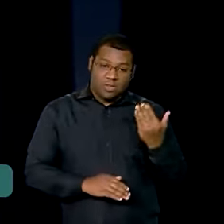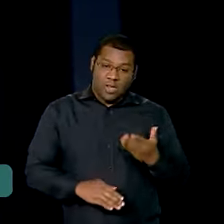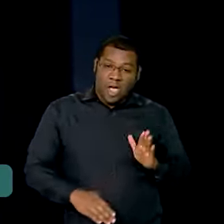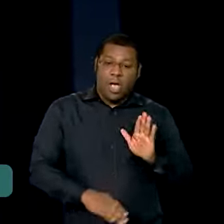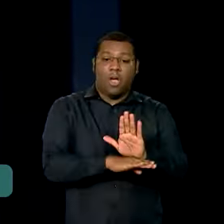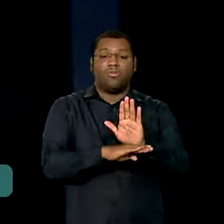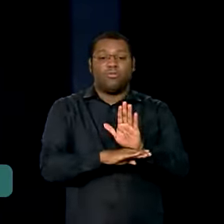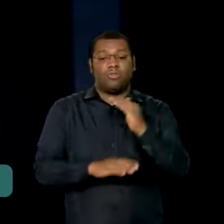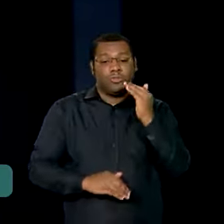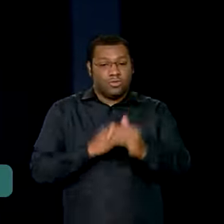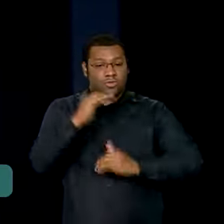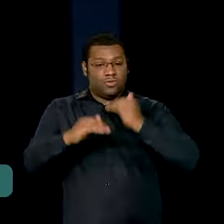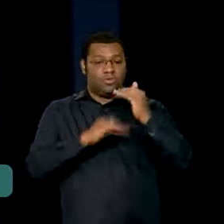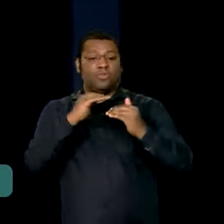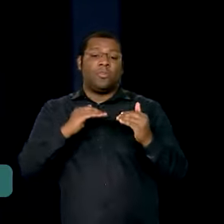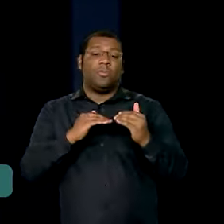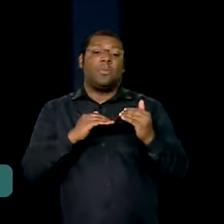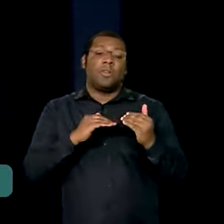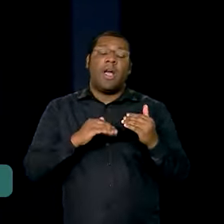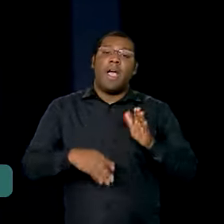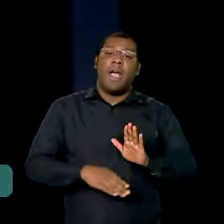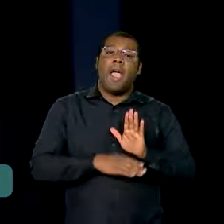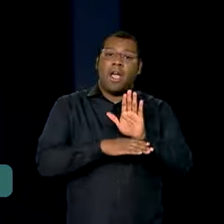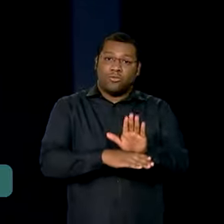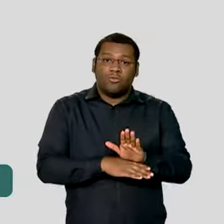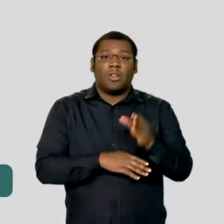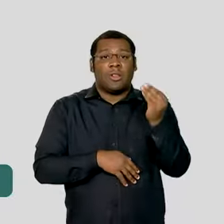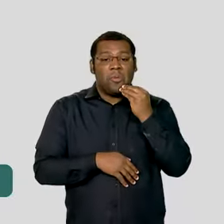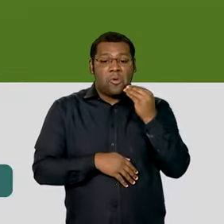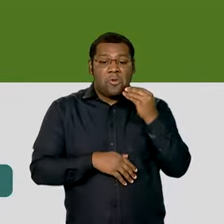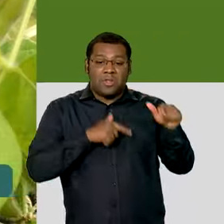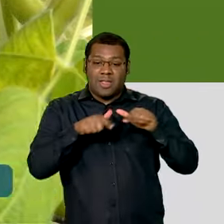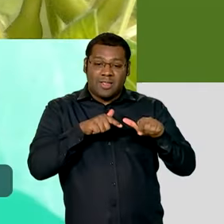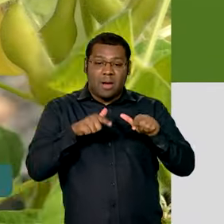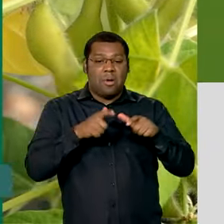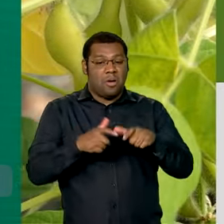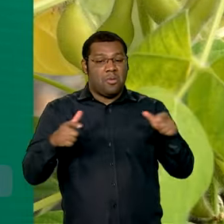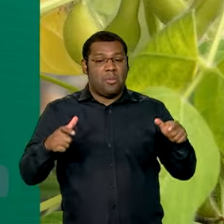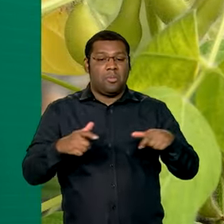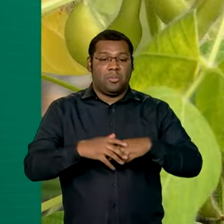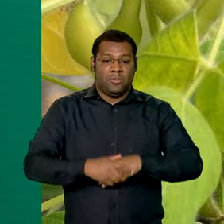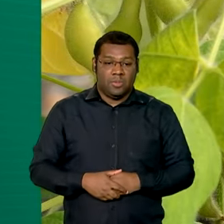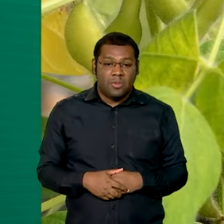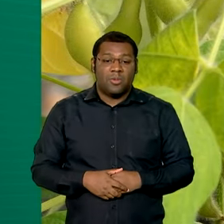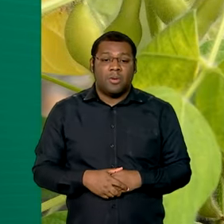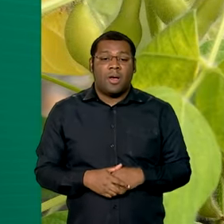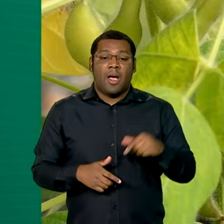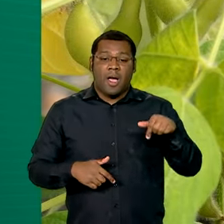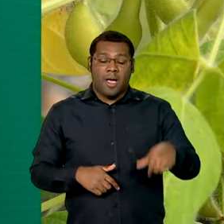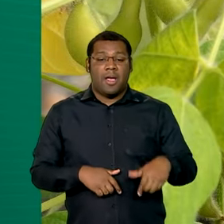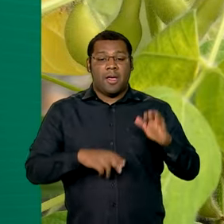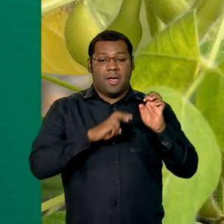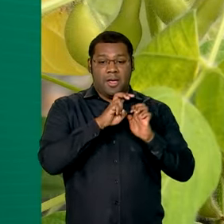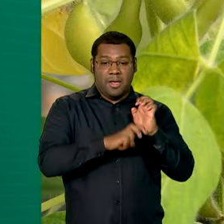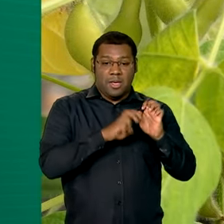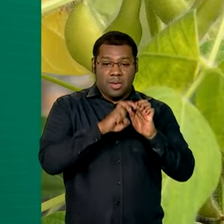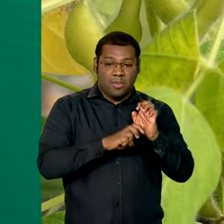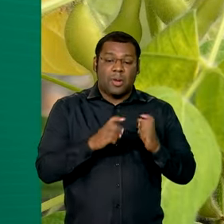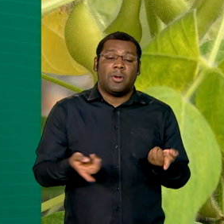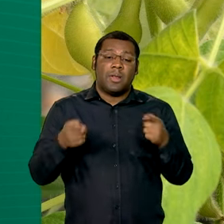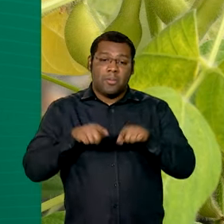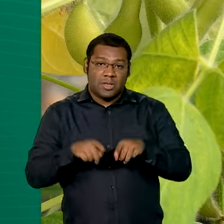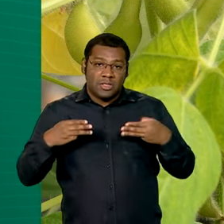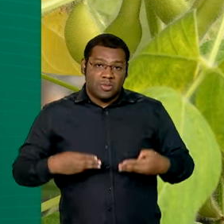desenvolvimento e a geração de oportunidades no nosso país. Também foi assinado um acordo de cooperação técnica com o Ministério da